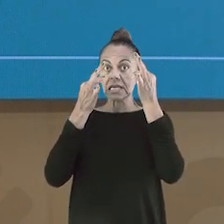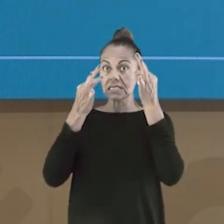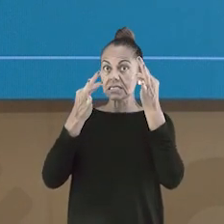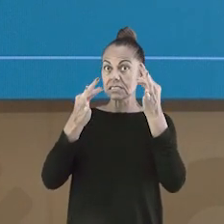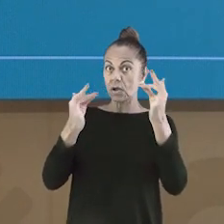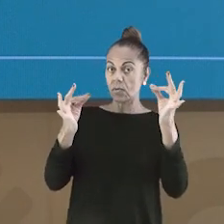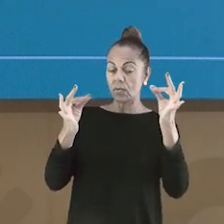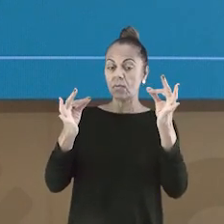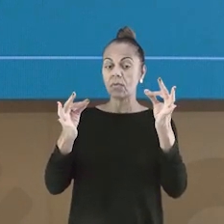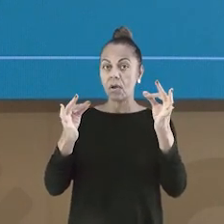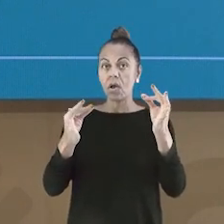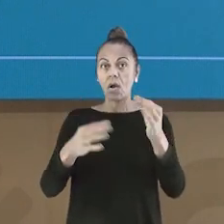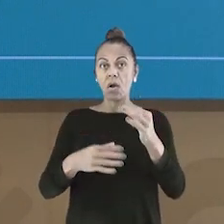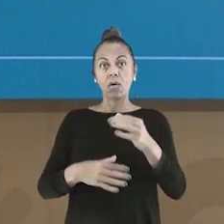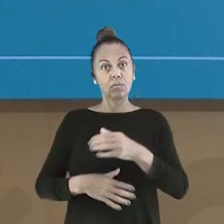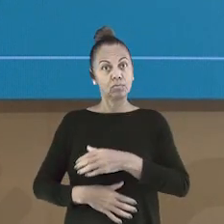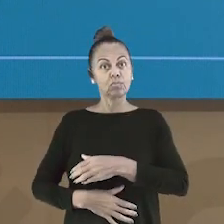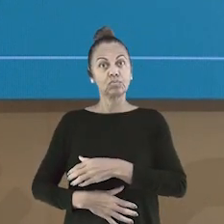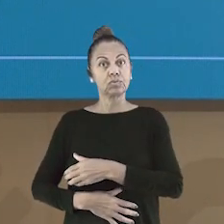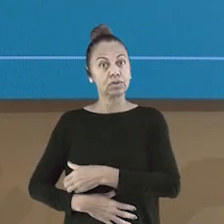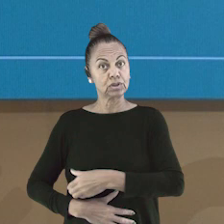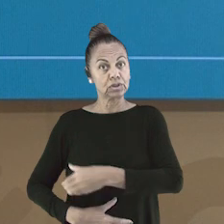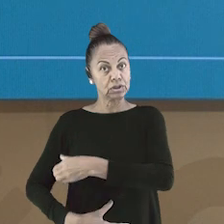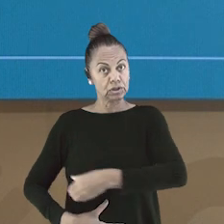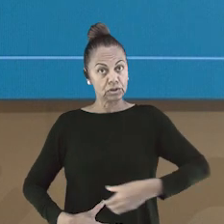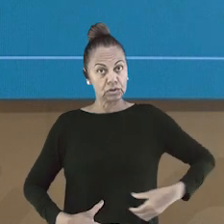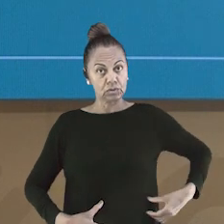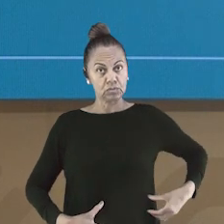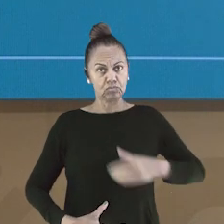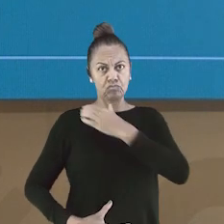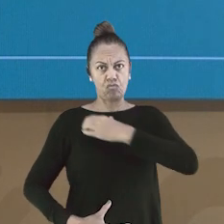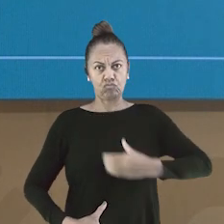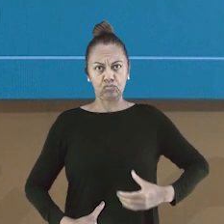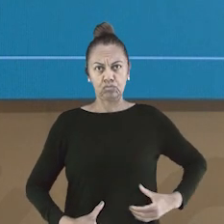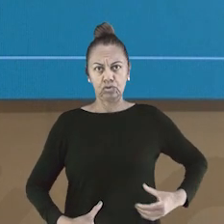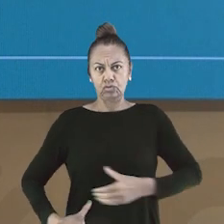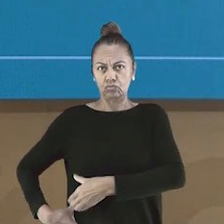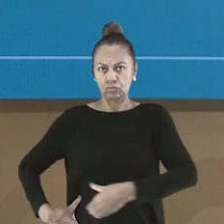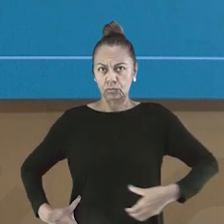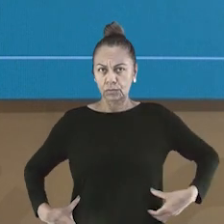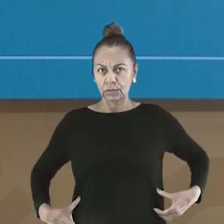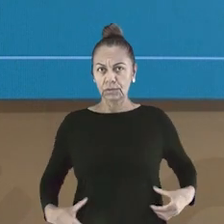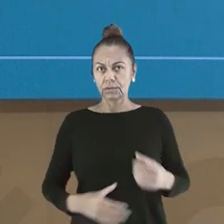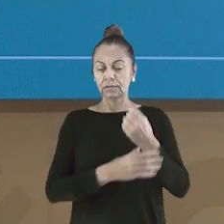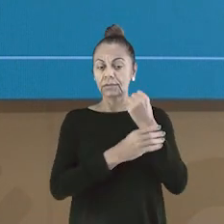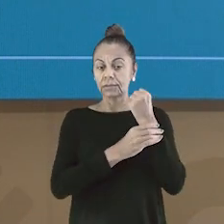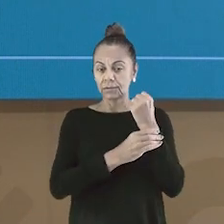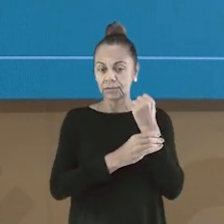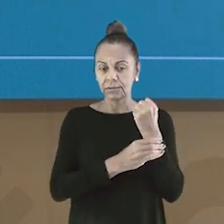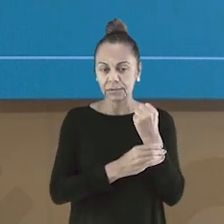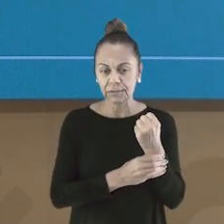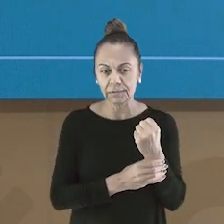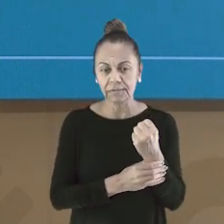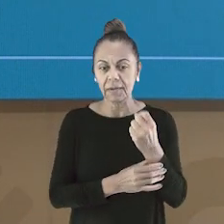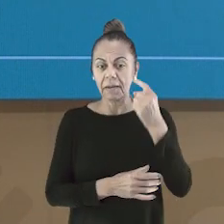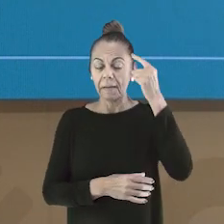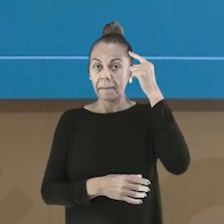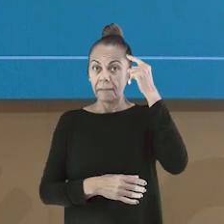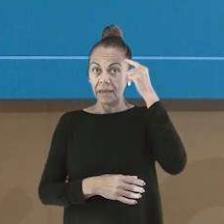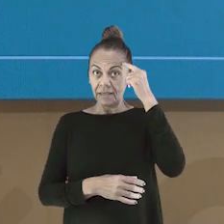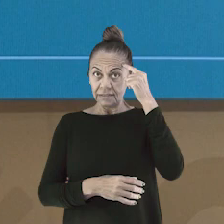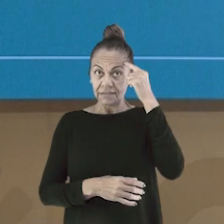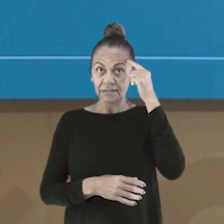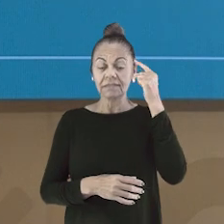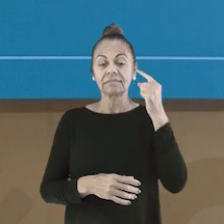use cinto de segurança. Pense! Segurança é um trabalho em equipe. Colabore! Aviso!